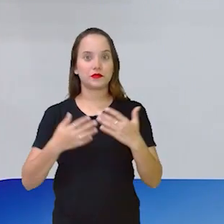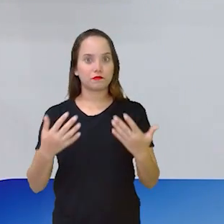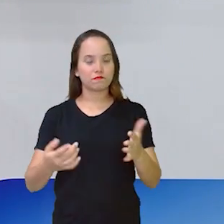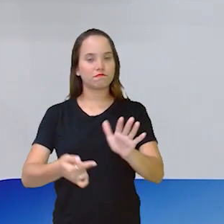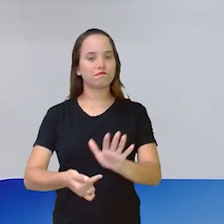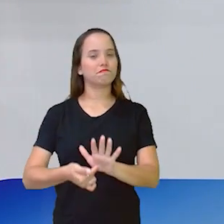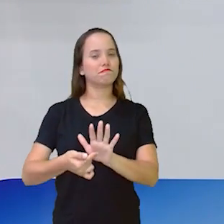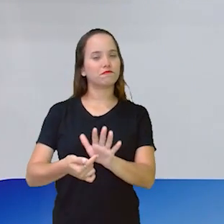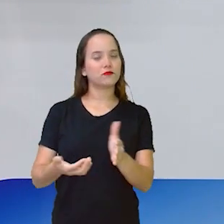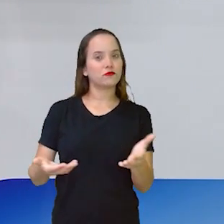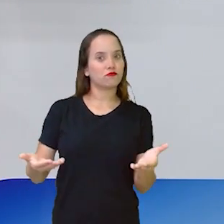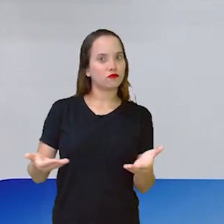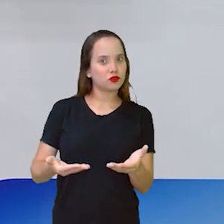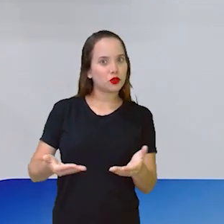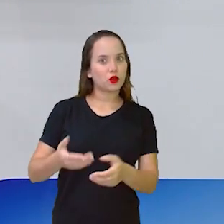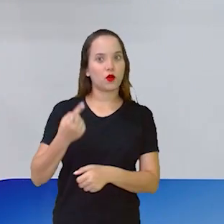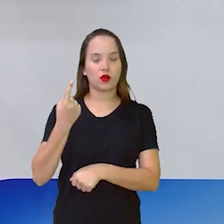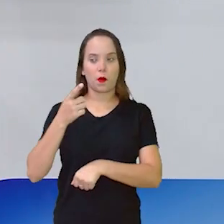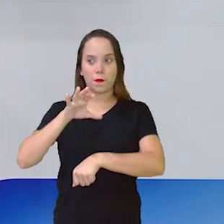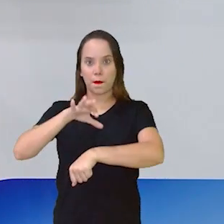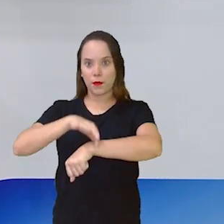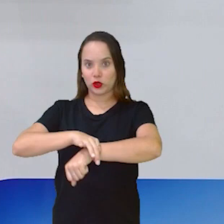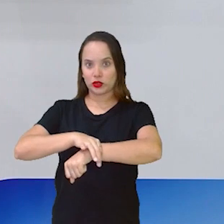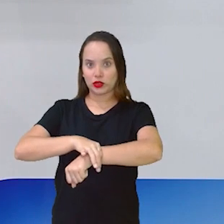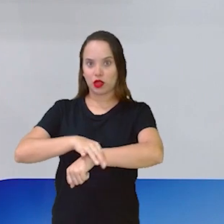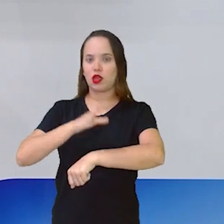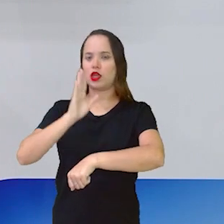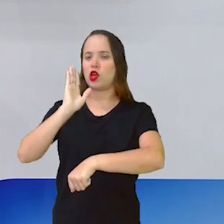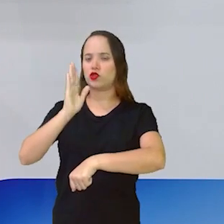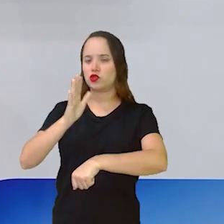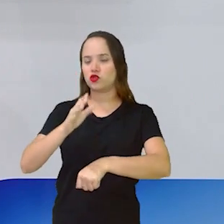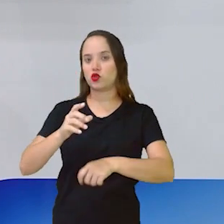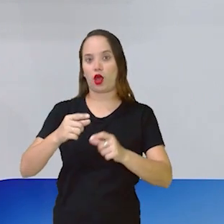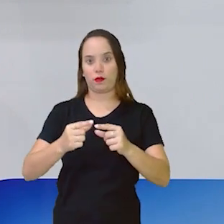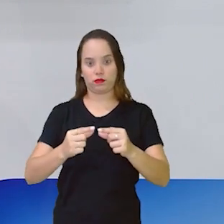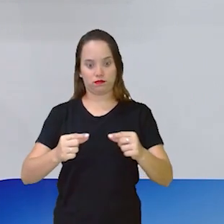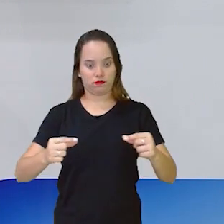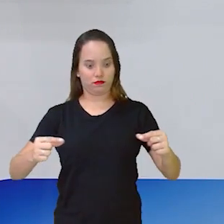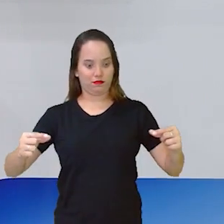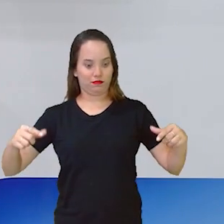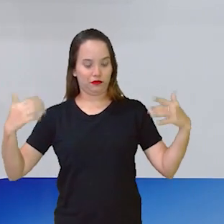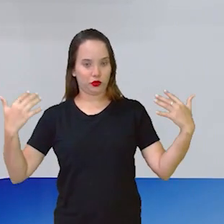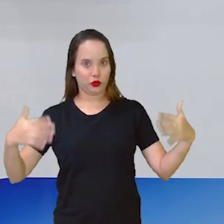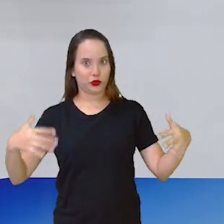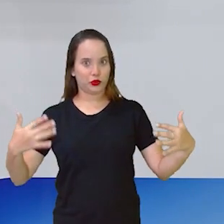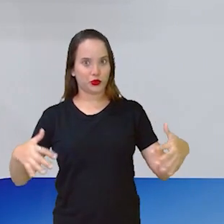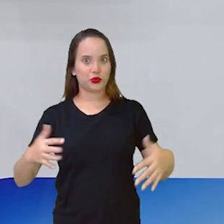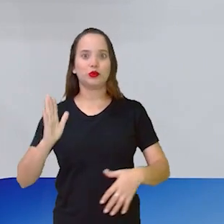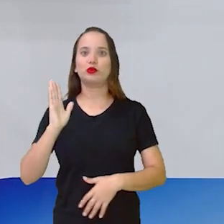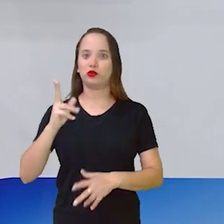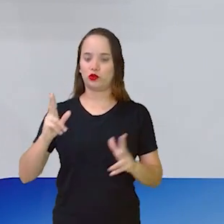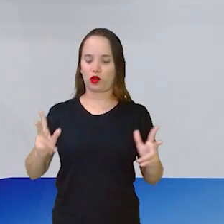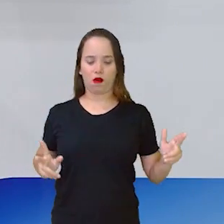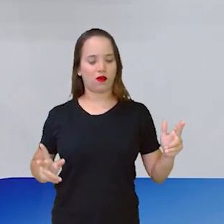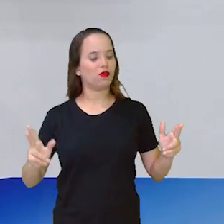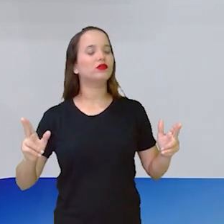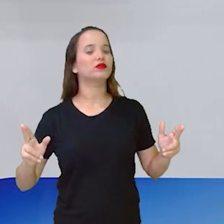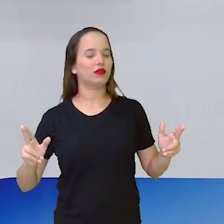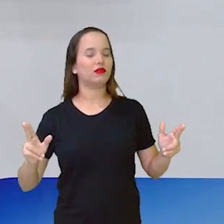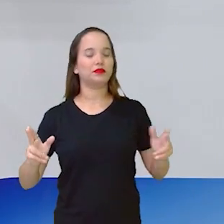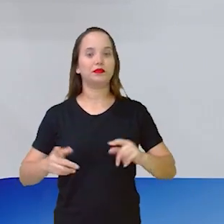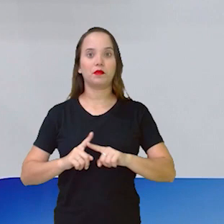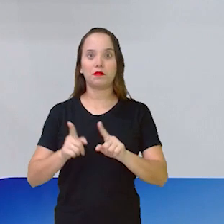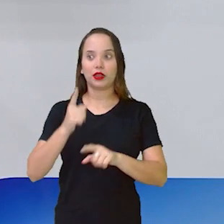trouxe uma pulseira, assim, ó, de relógio já bem grande, já recortada e grande. Só que essa